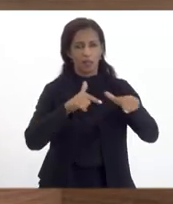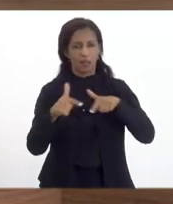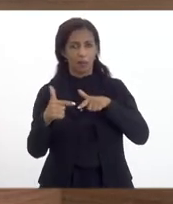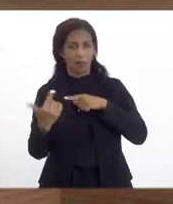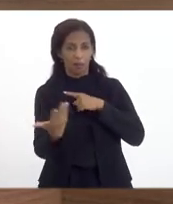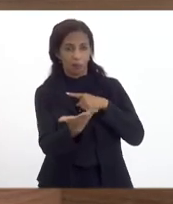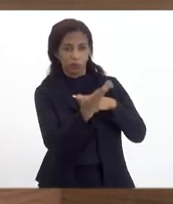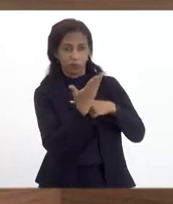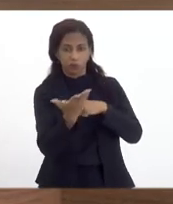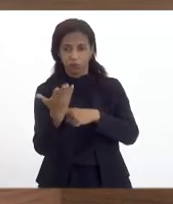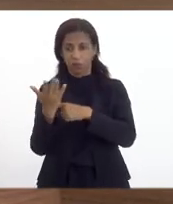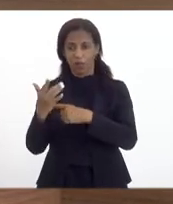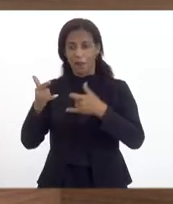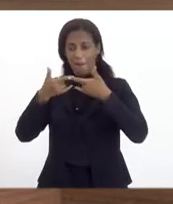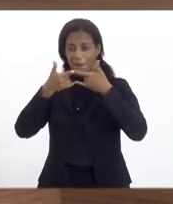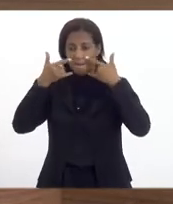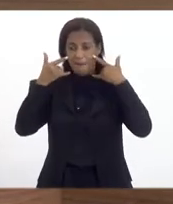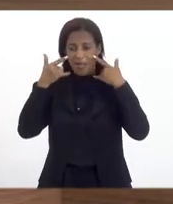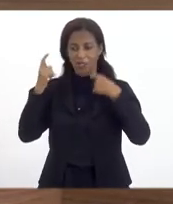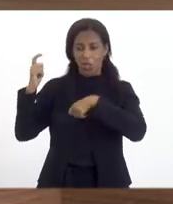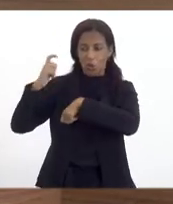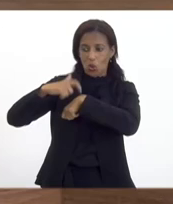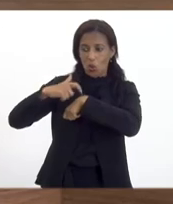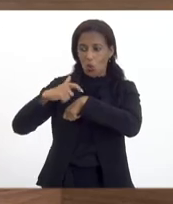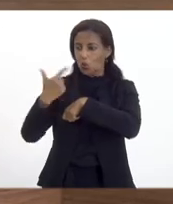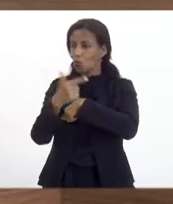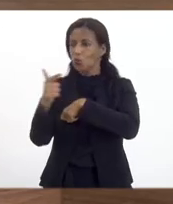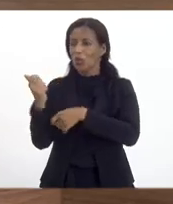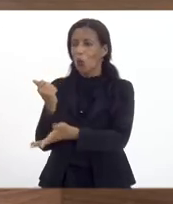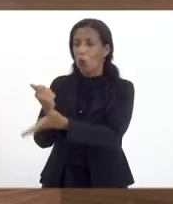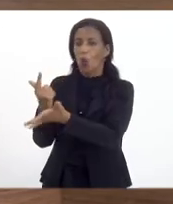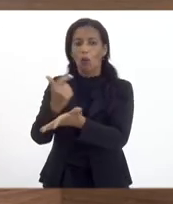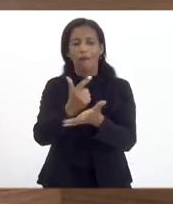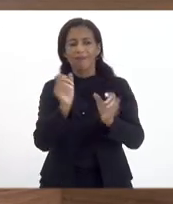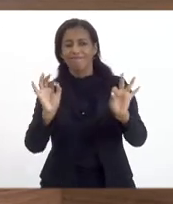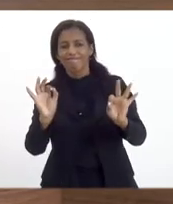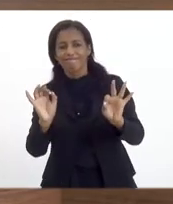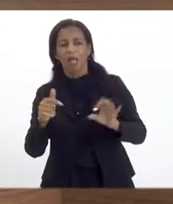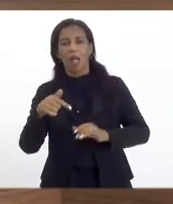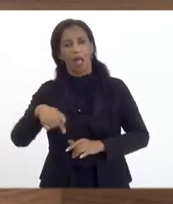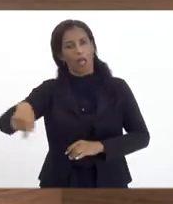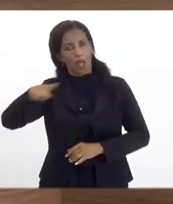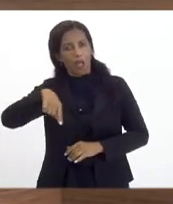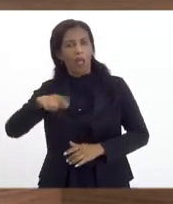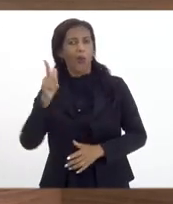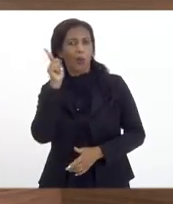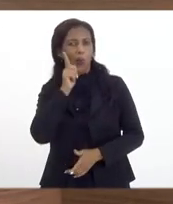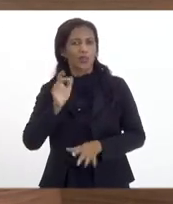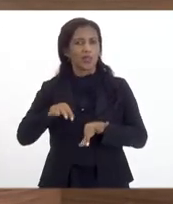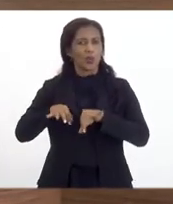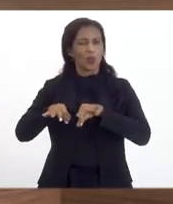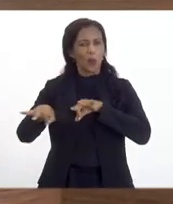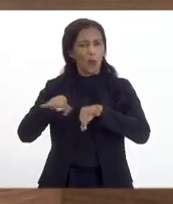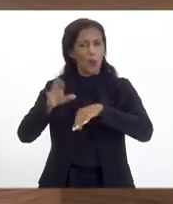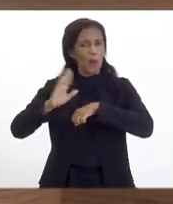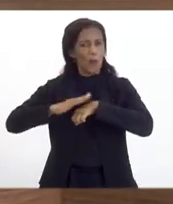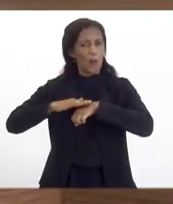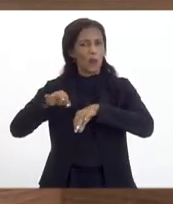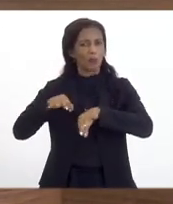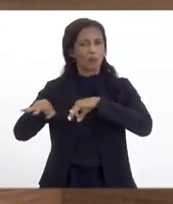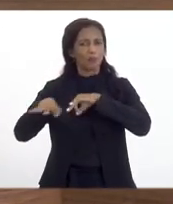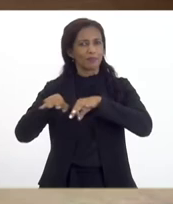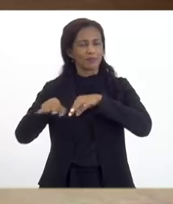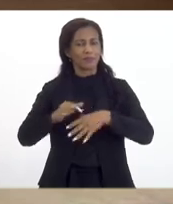nos fornecer máscara num período que você não achava máscara no mercado. Então, foi um trabalho bem interessante. O SEBRAE